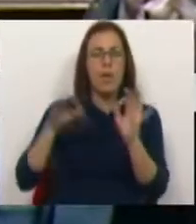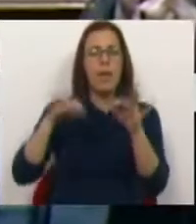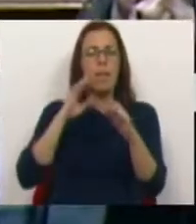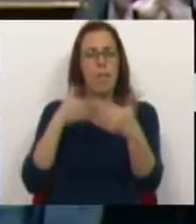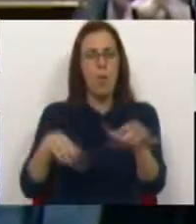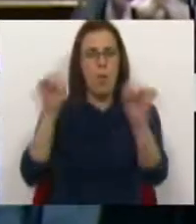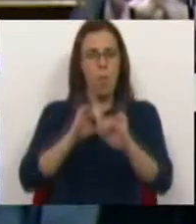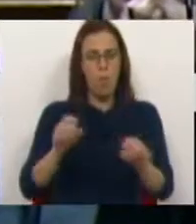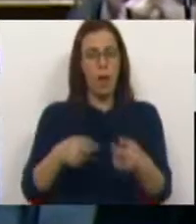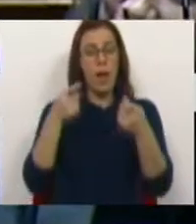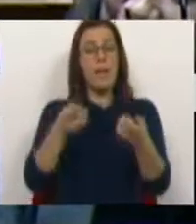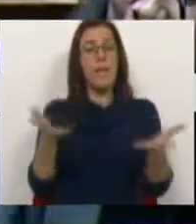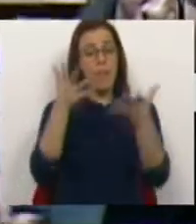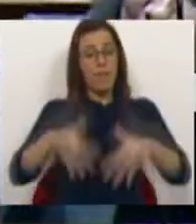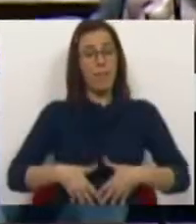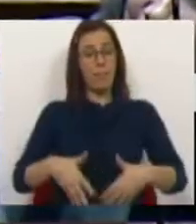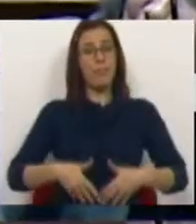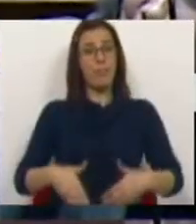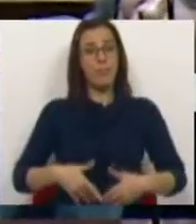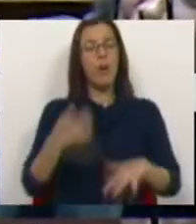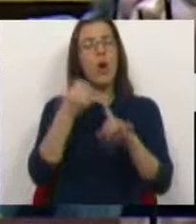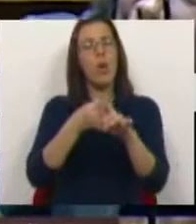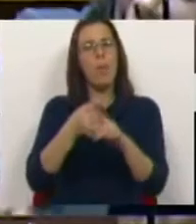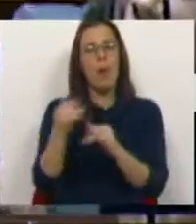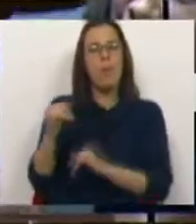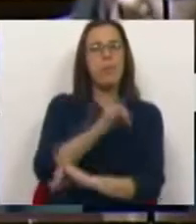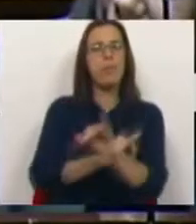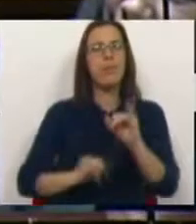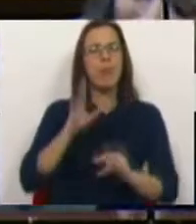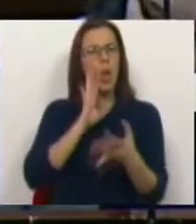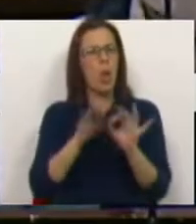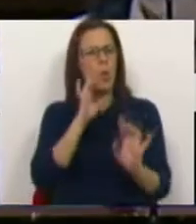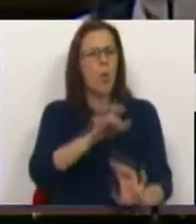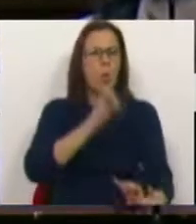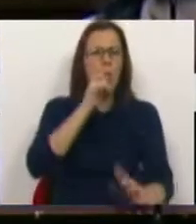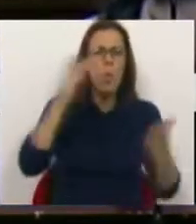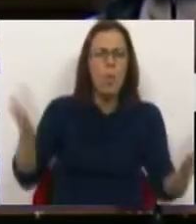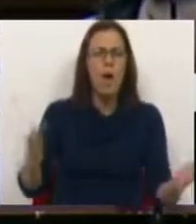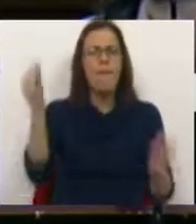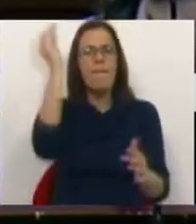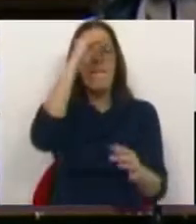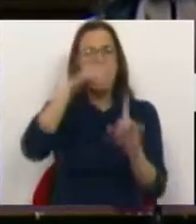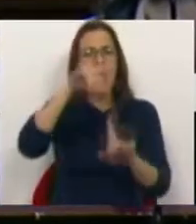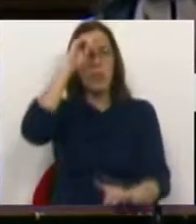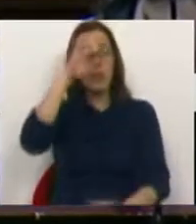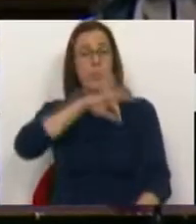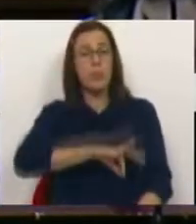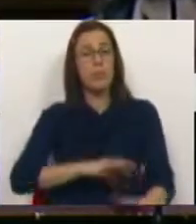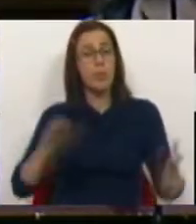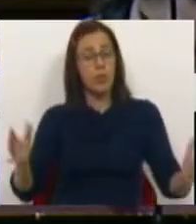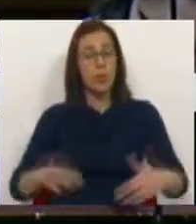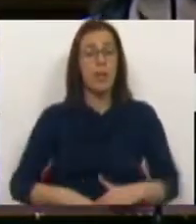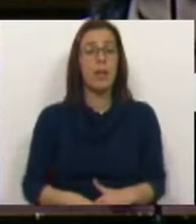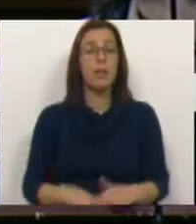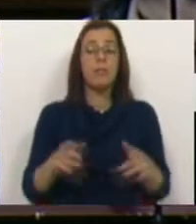termo, incentivo à natalidade, combate à rotatividade injustificada, falsos estágios profissionais,